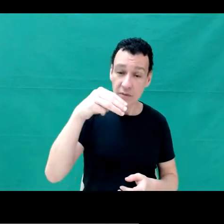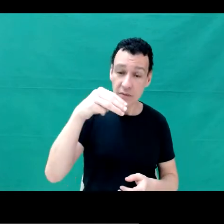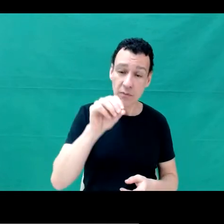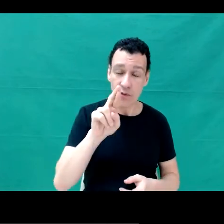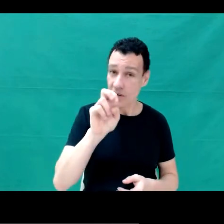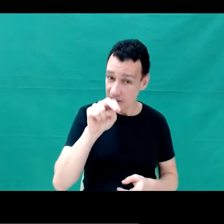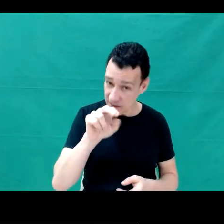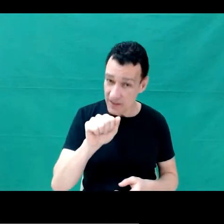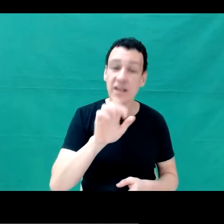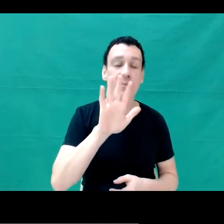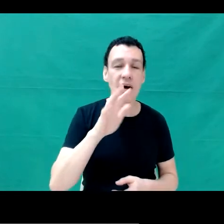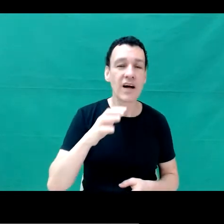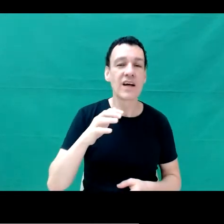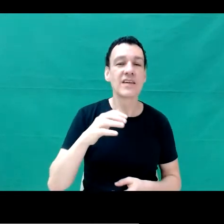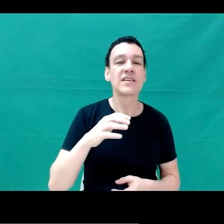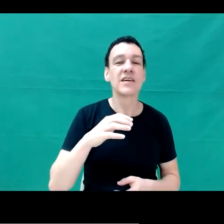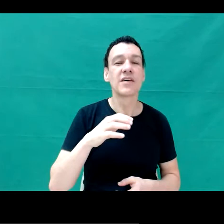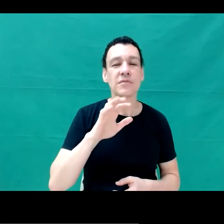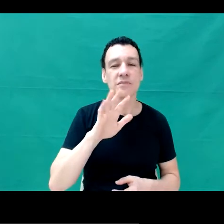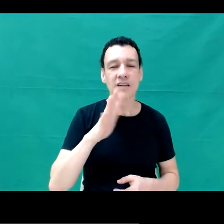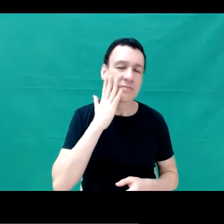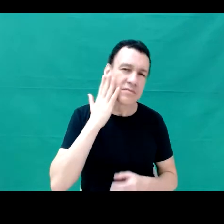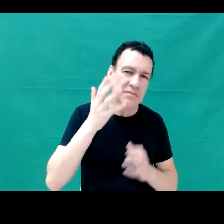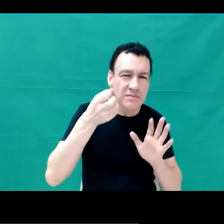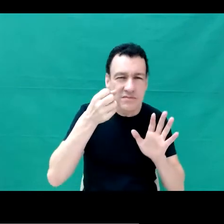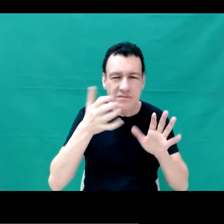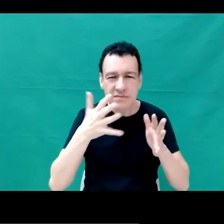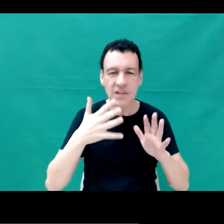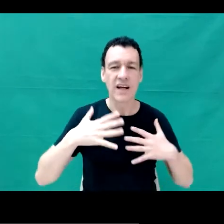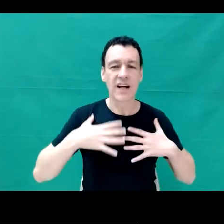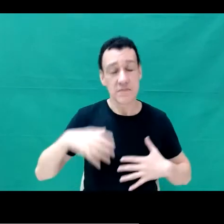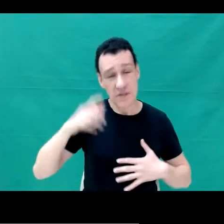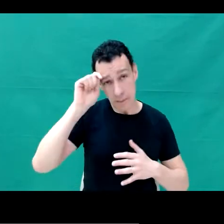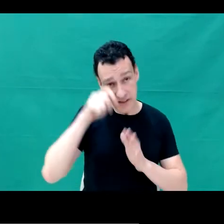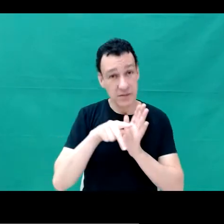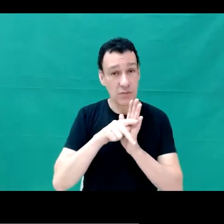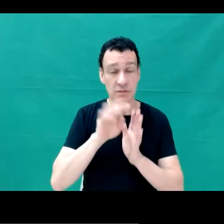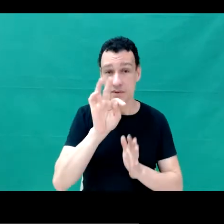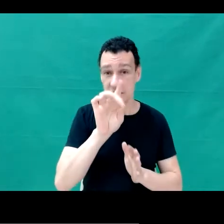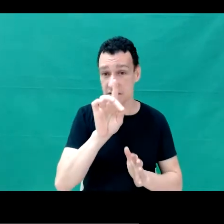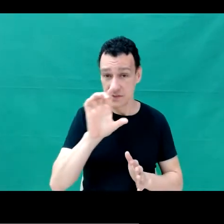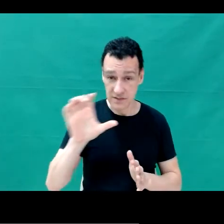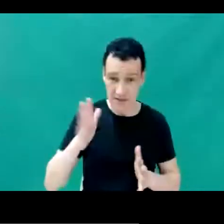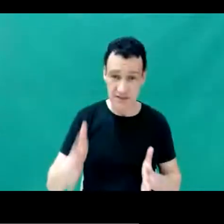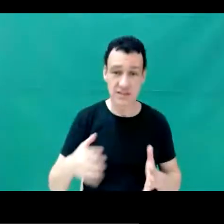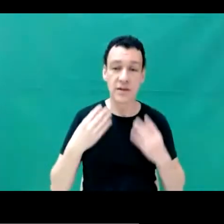parda. Estou com a camisa preta do TDC, a cordinha do